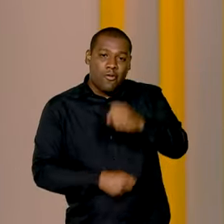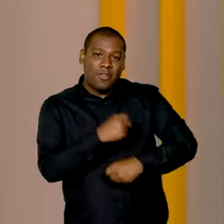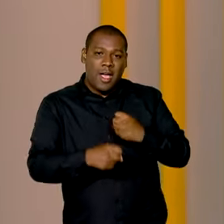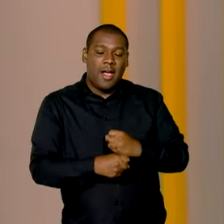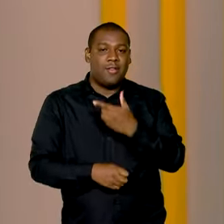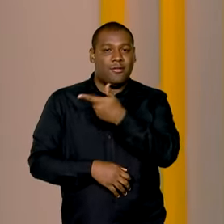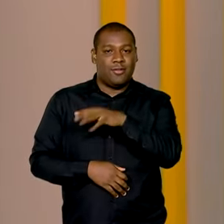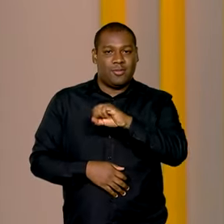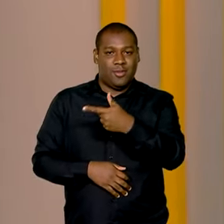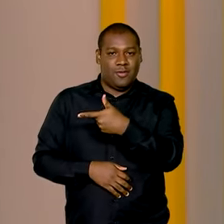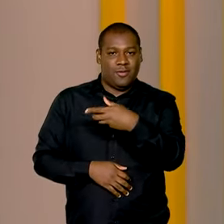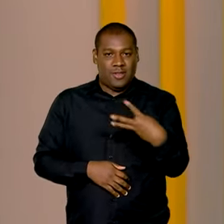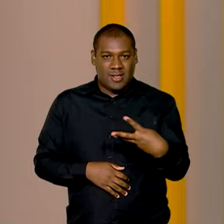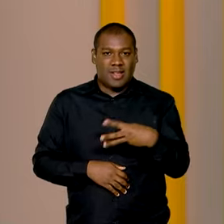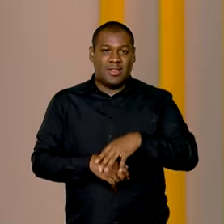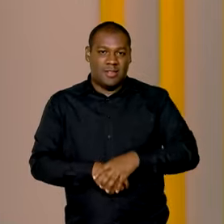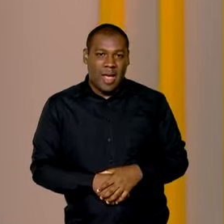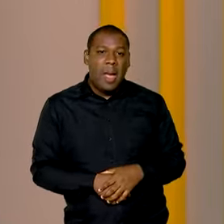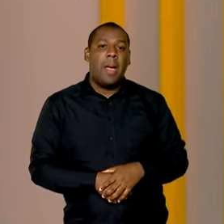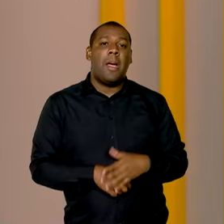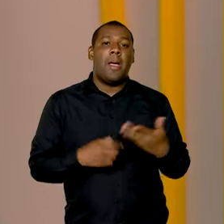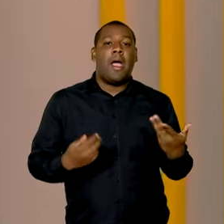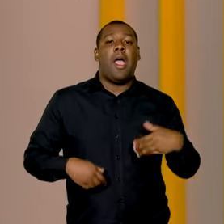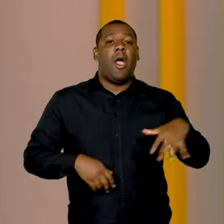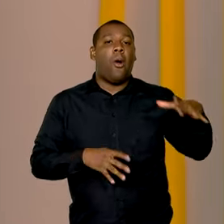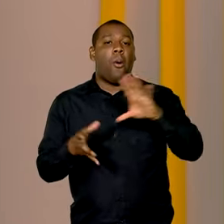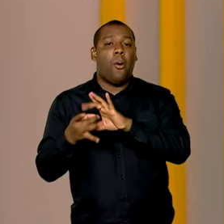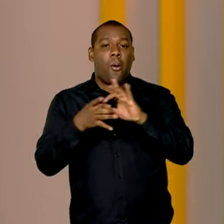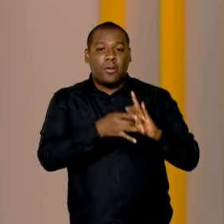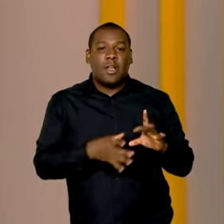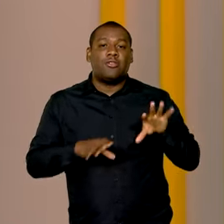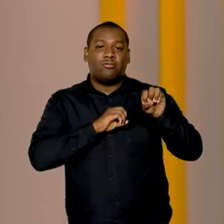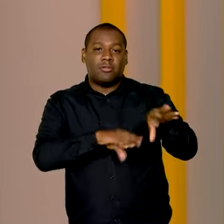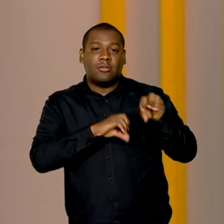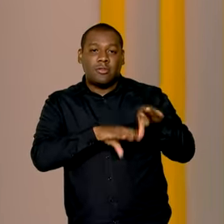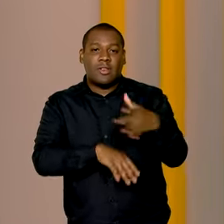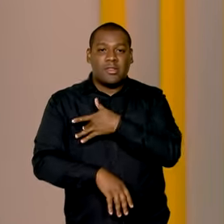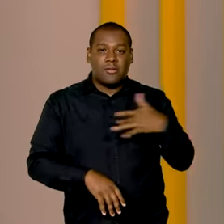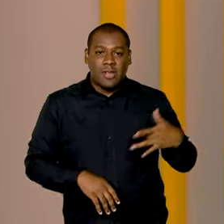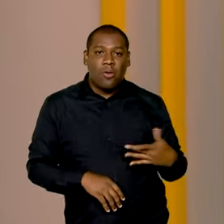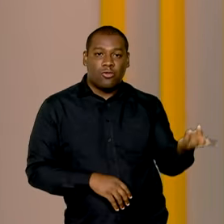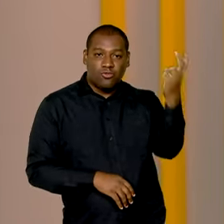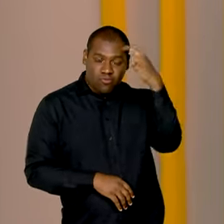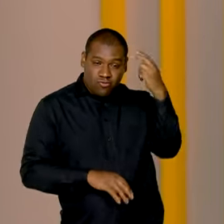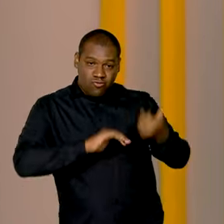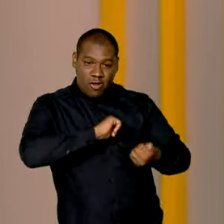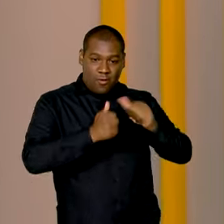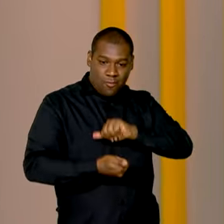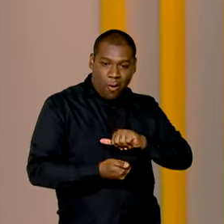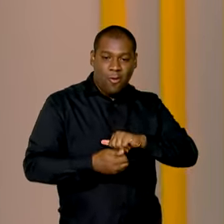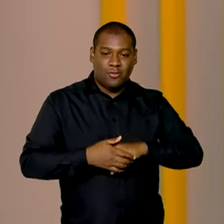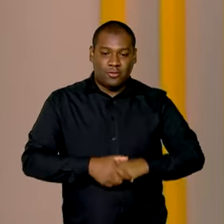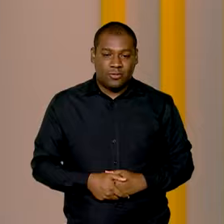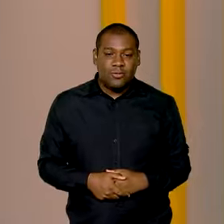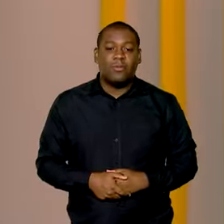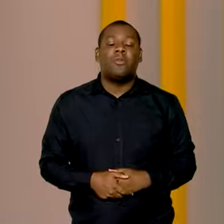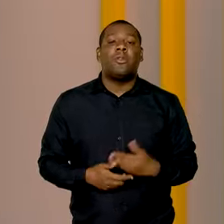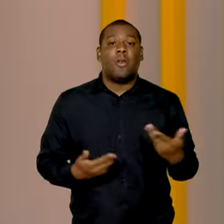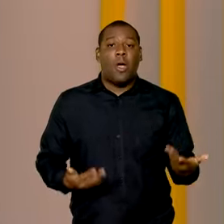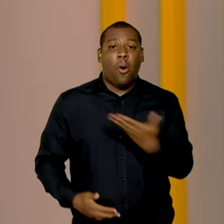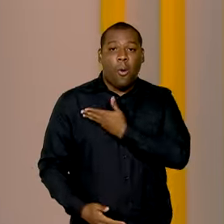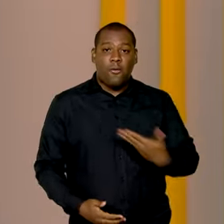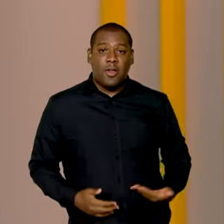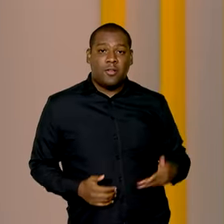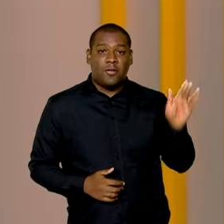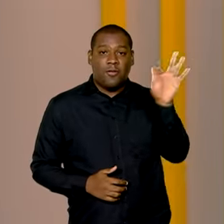Essas modalidades compreendem os eixos saúde, educação, cultura e esporte e somam mais de 20